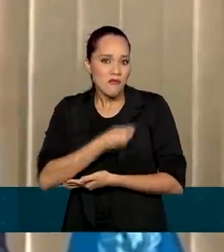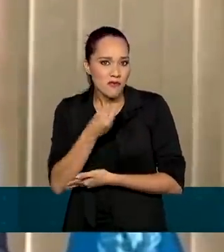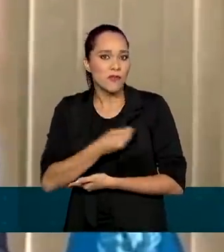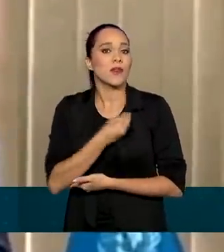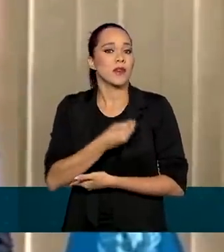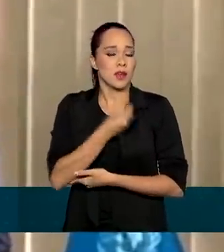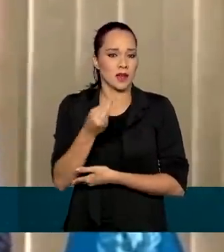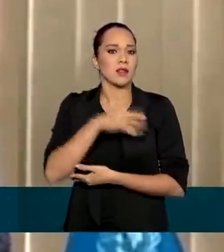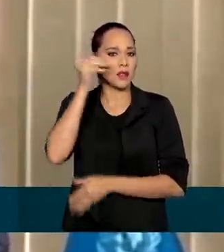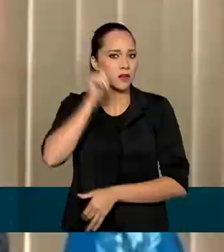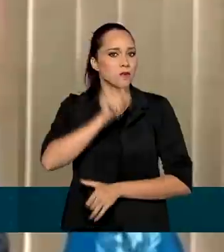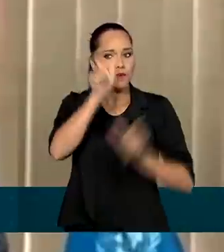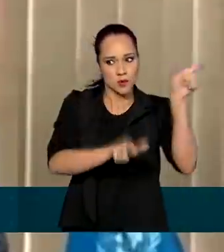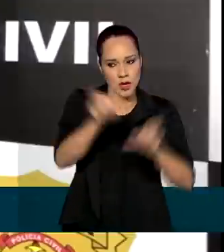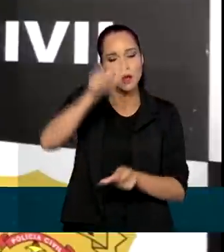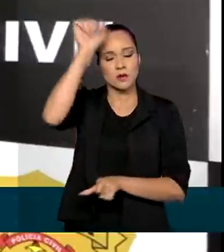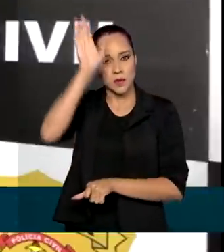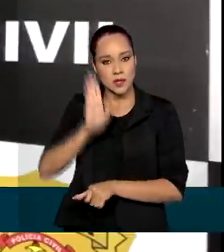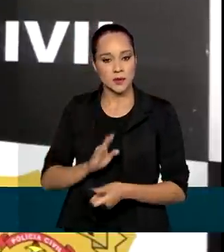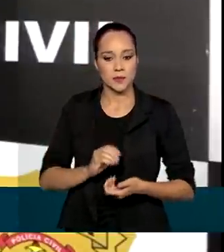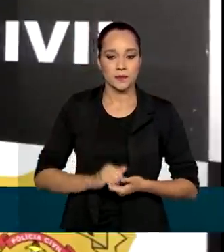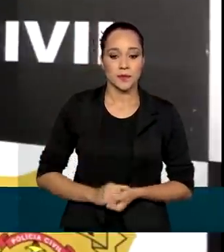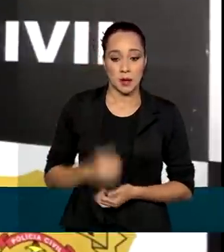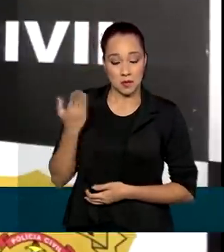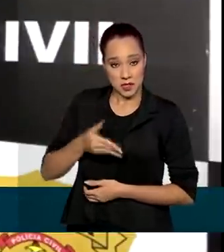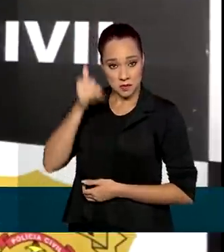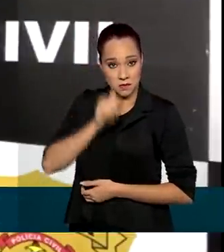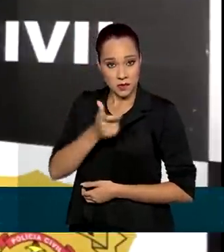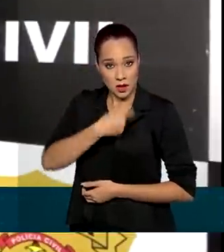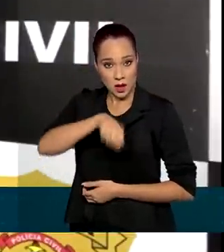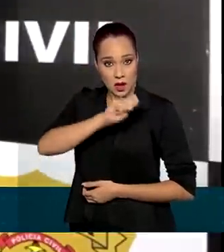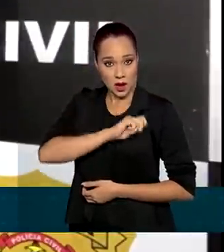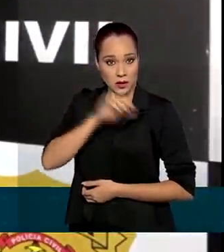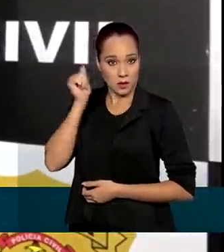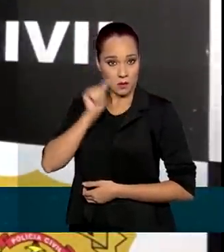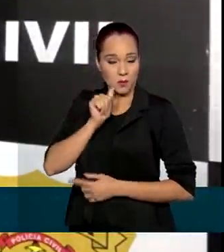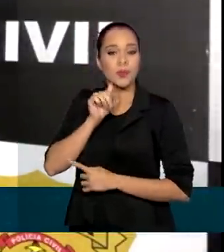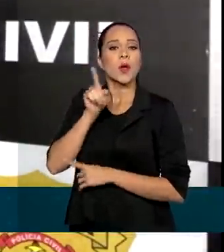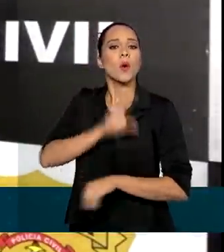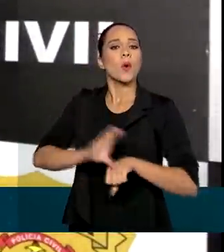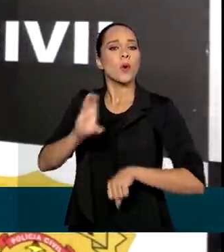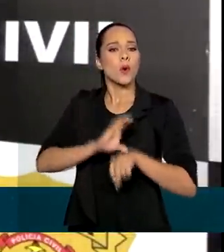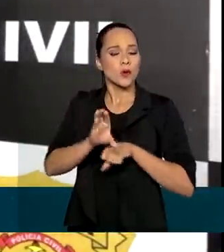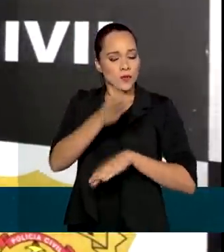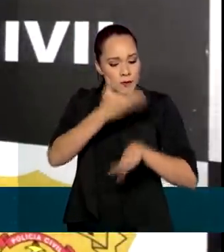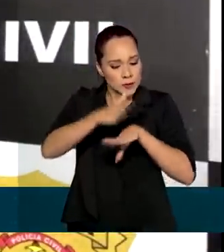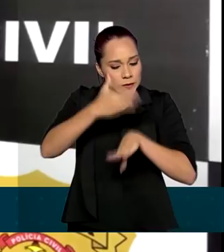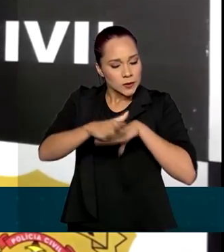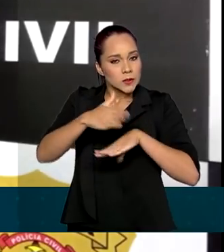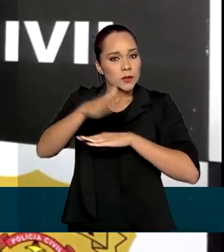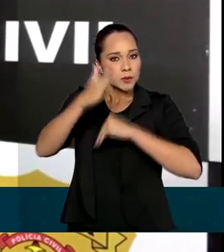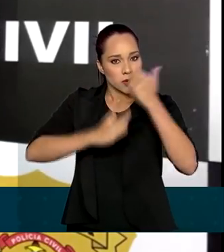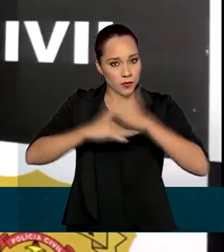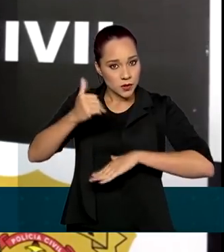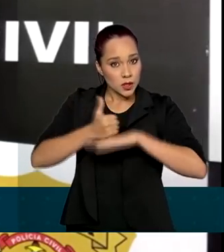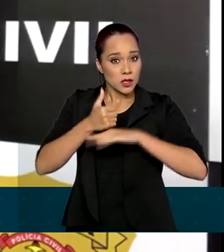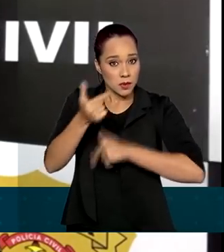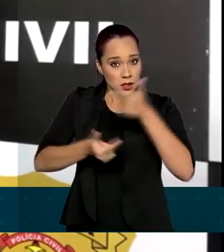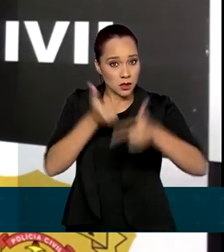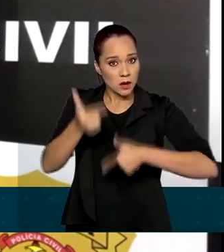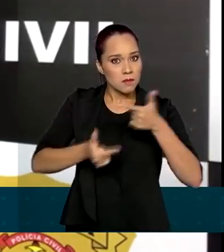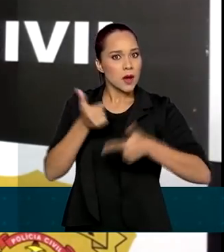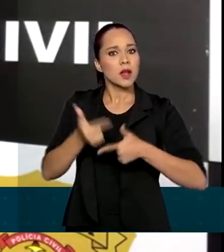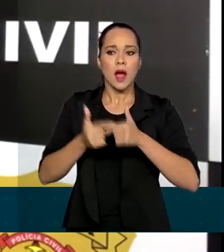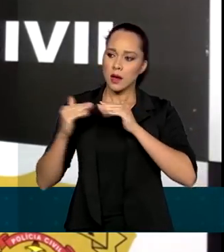vida das mulheres no Brasil. Para essa delegada da mulher, o curso vai preparar os profissionais para atuarem de